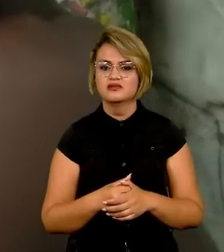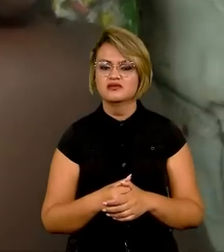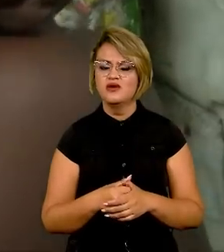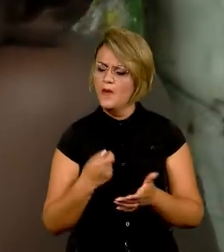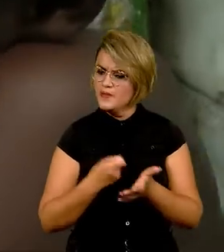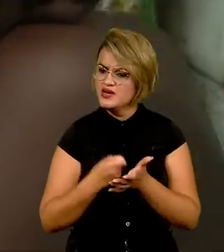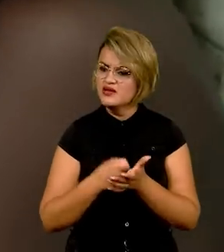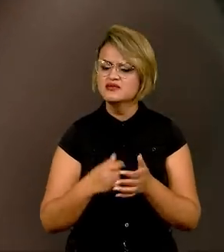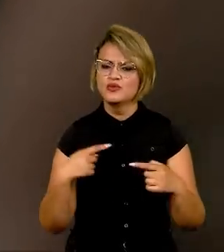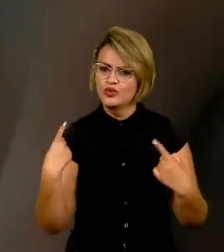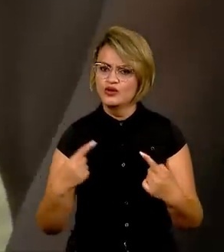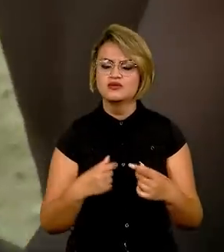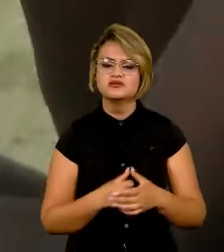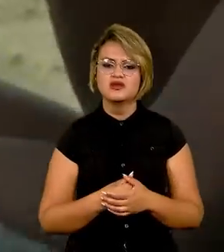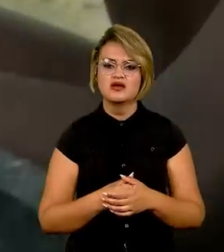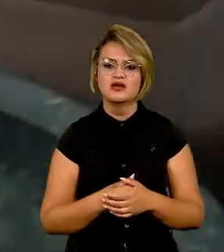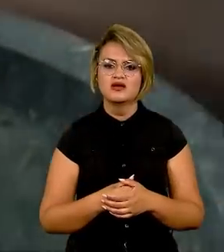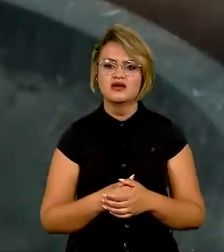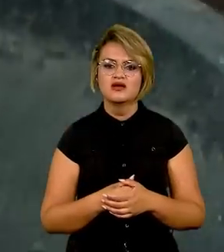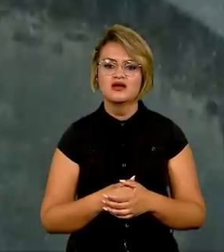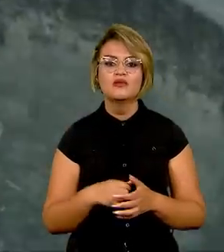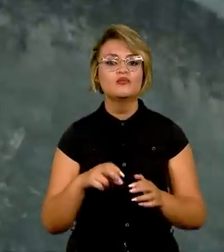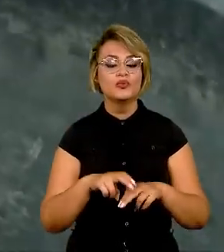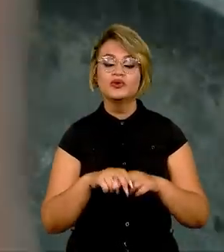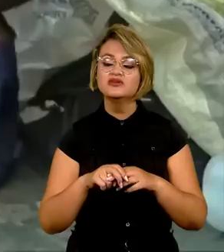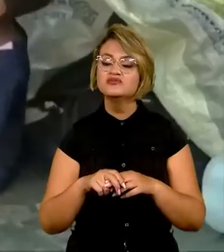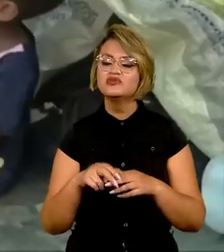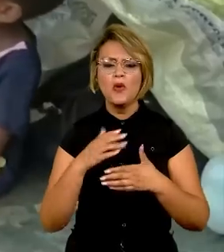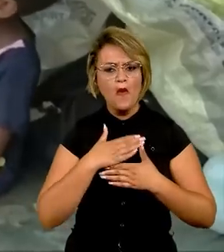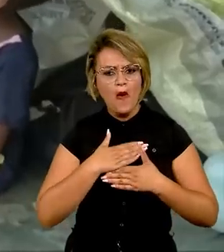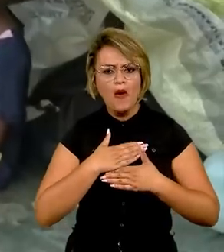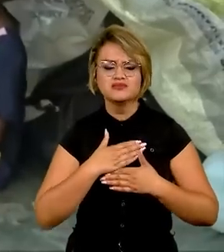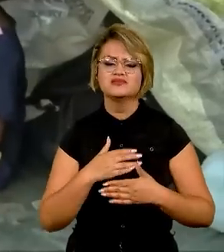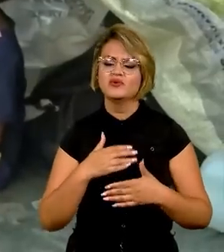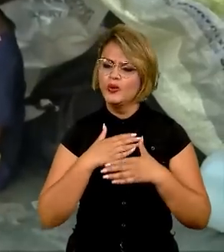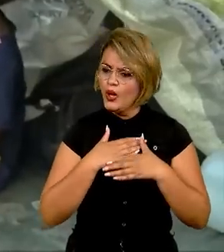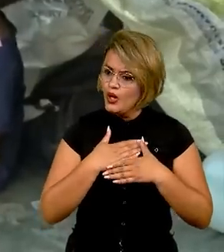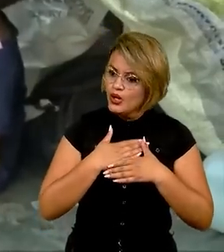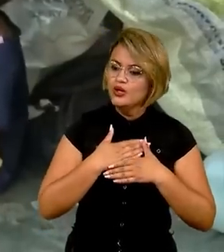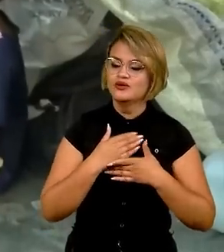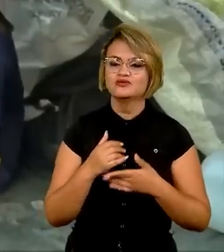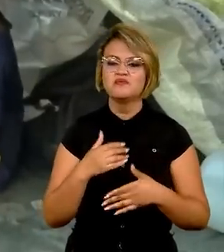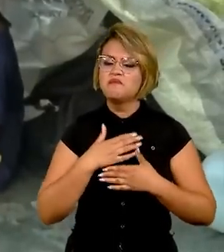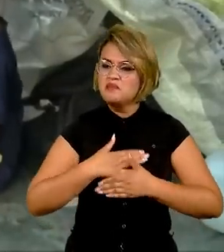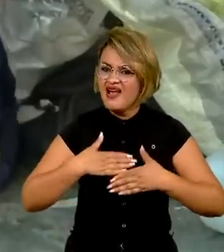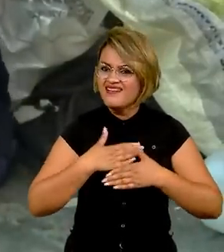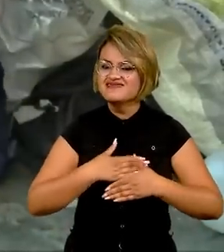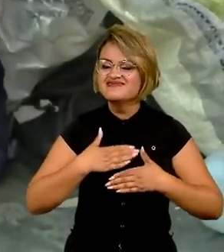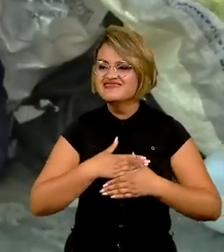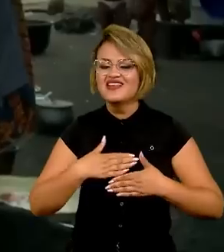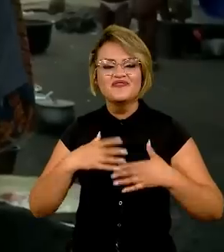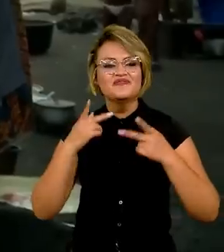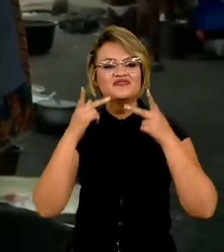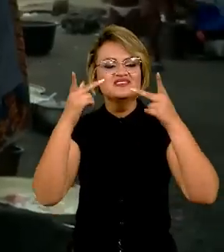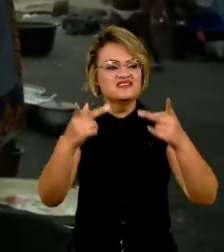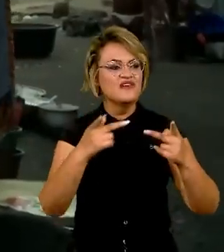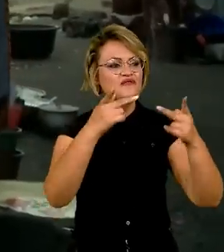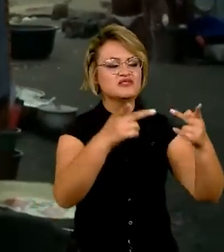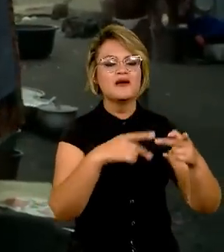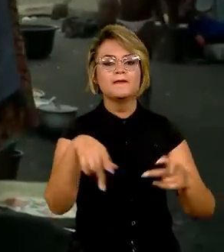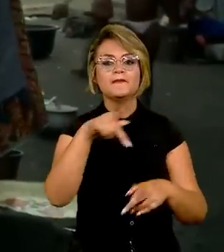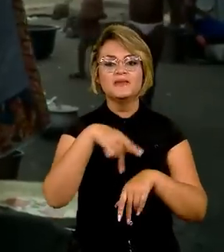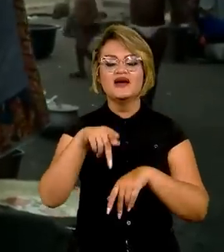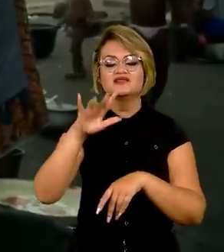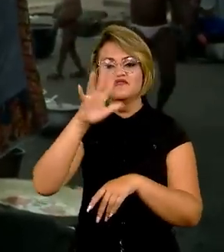Então, é por isso que eu gosto. sinto um prazer imenso de visitar e quero visitar muitos países